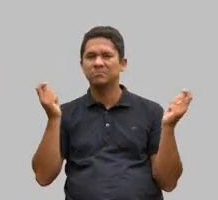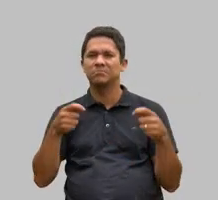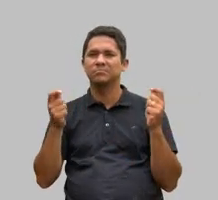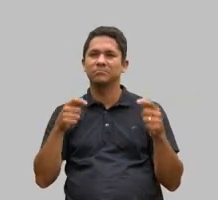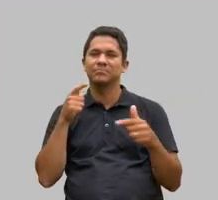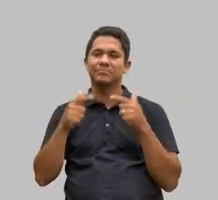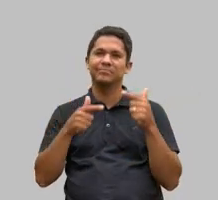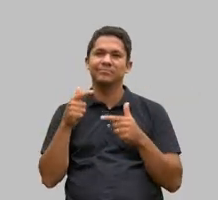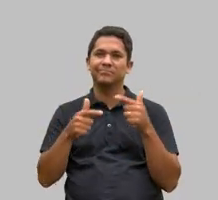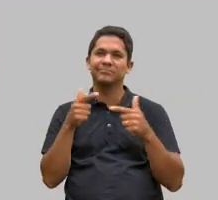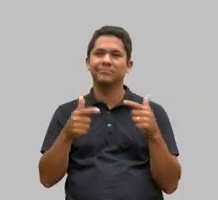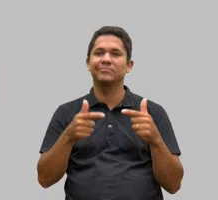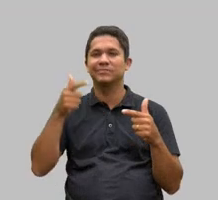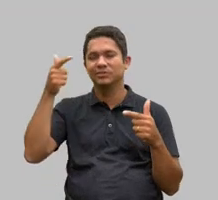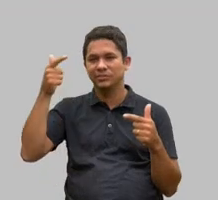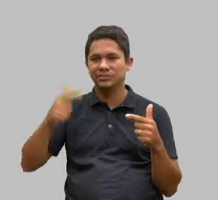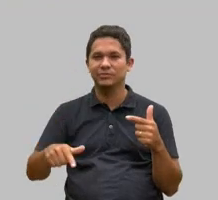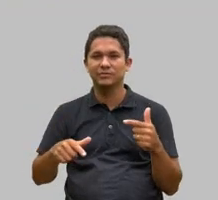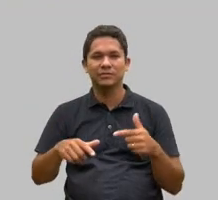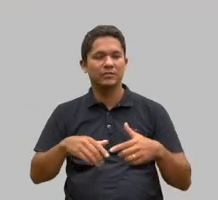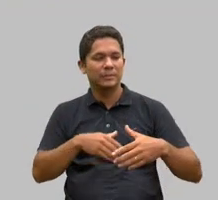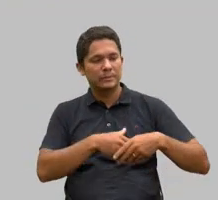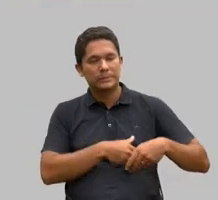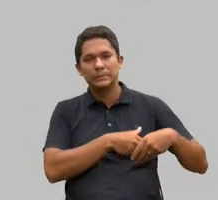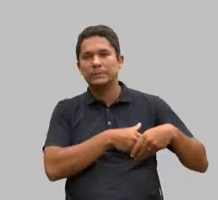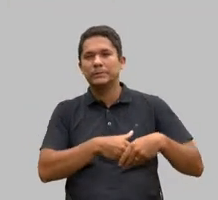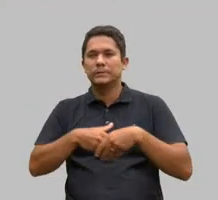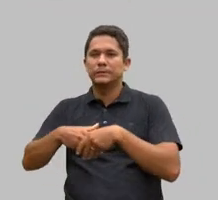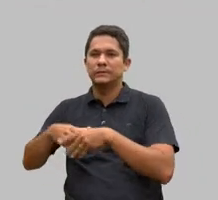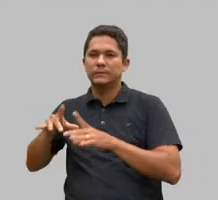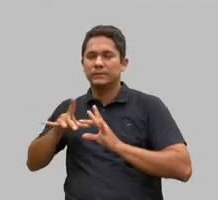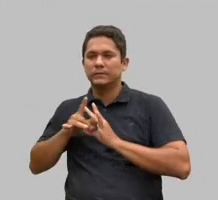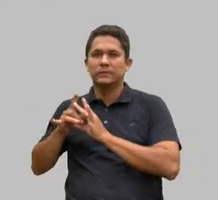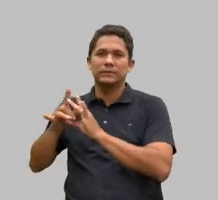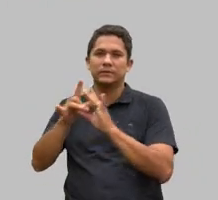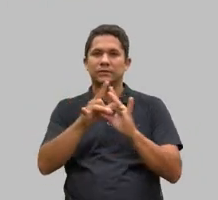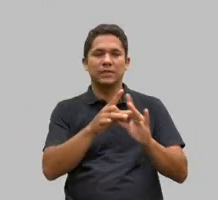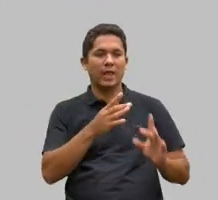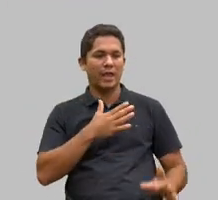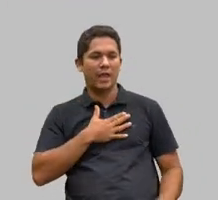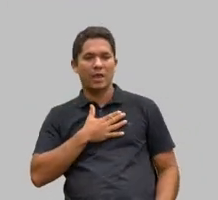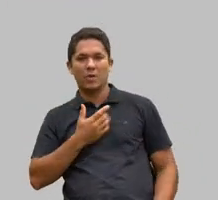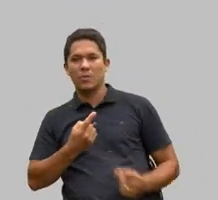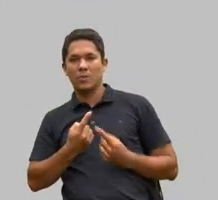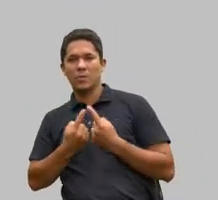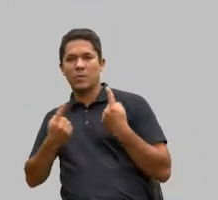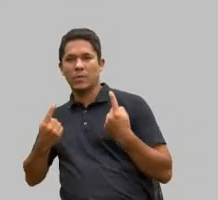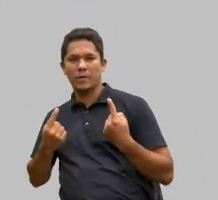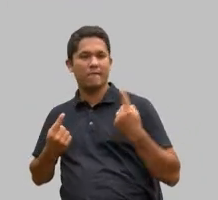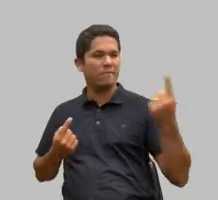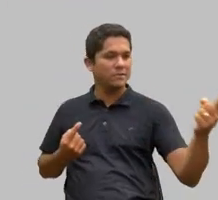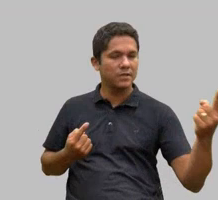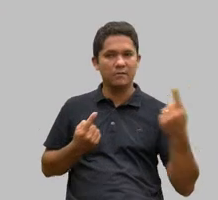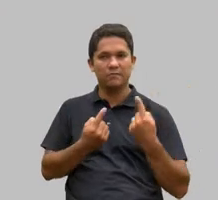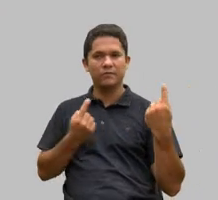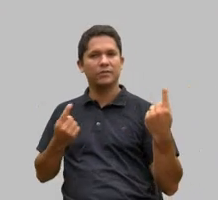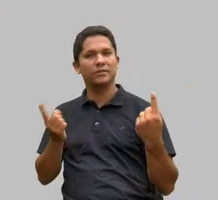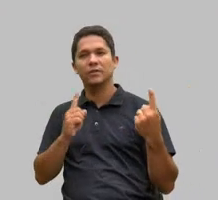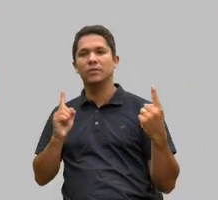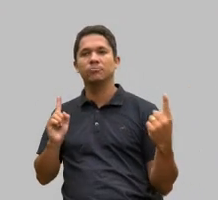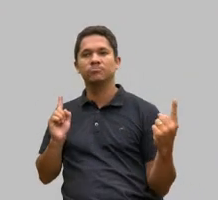de novo de mãos dadas não é eu para lá e você para cá é todos de mãos dadas é a